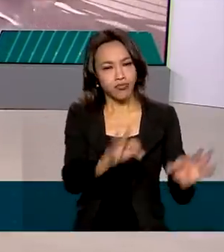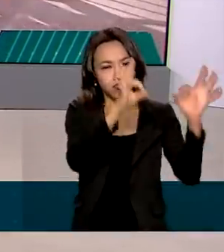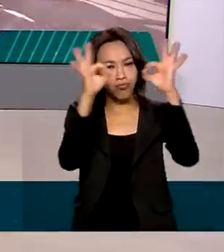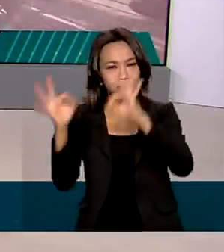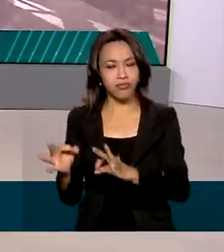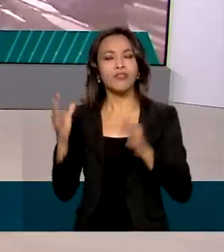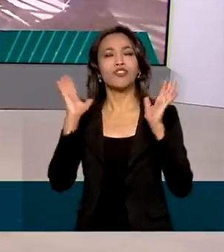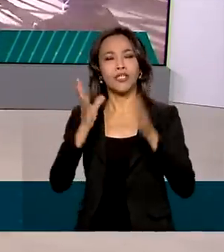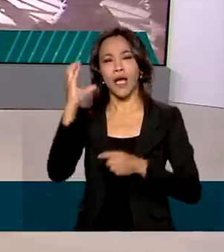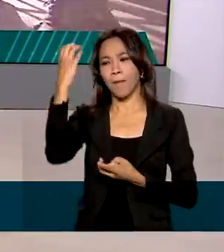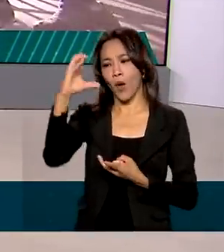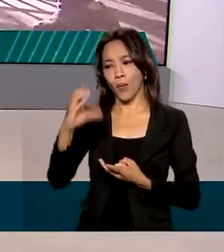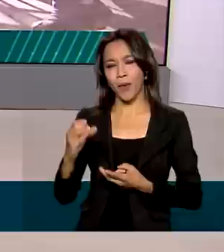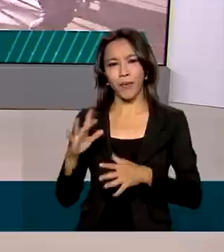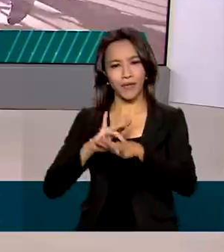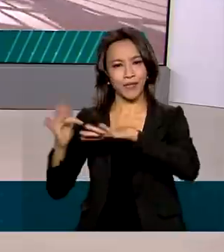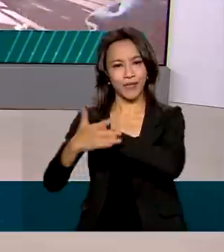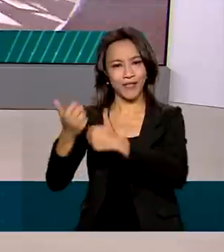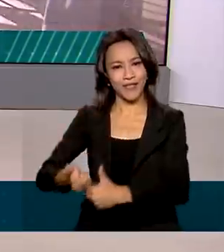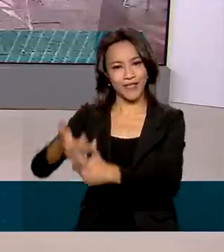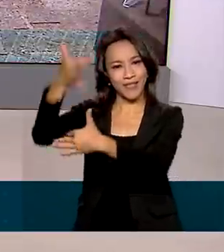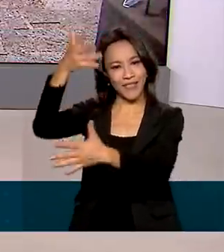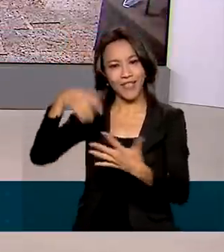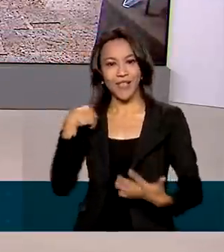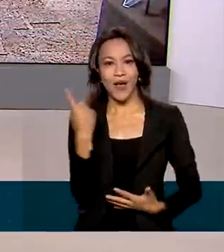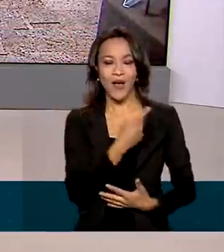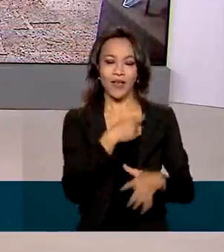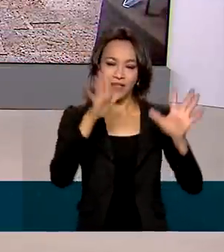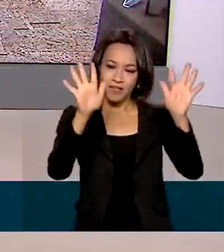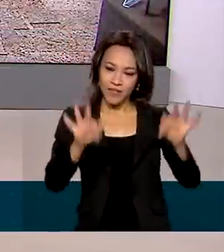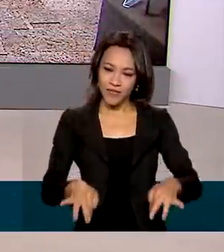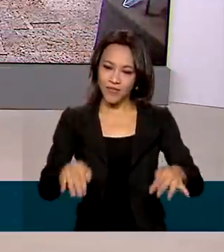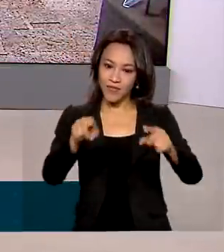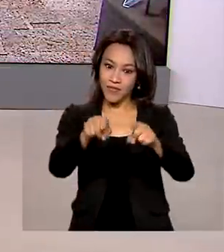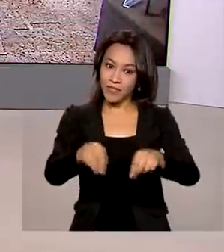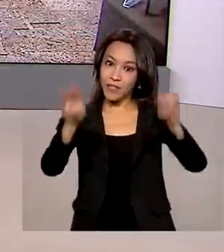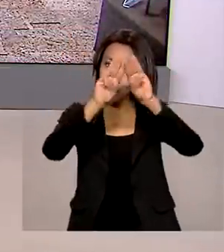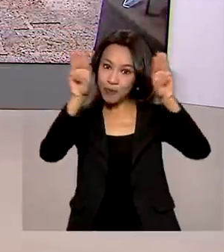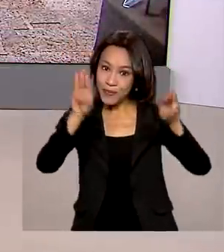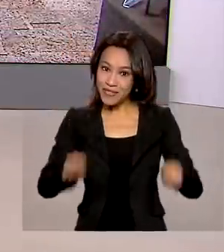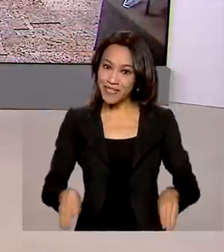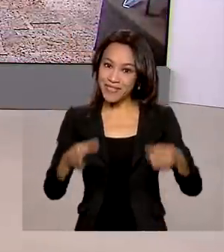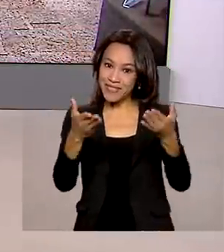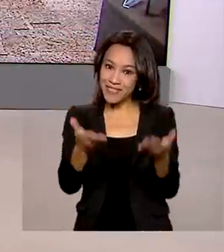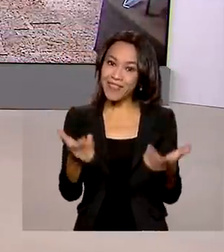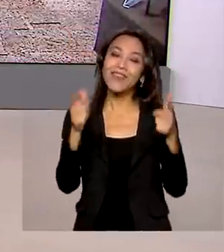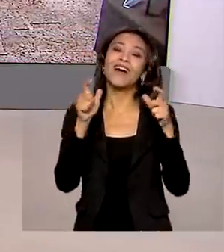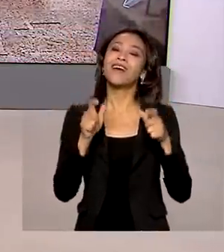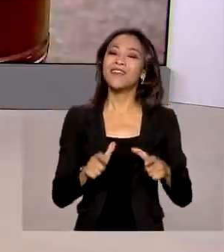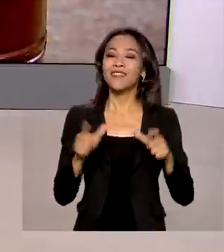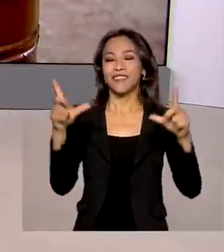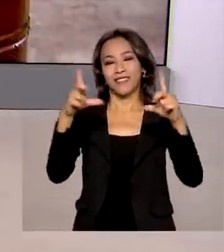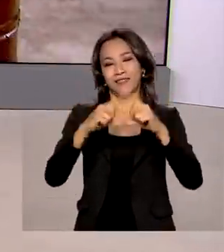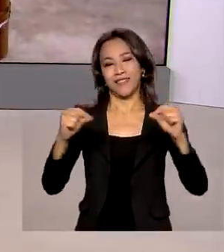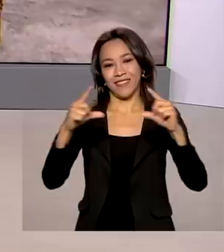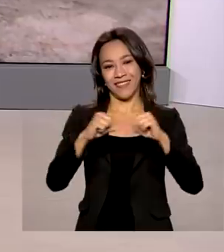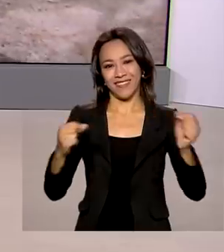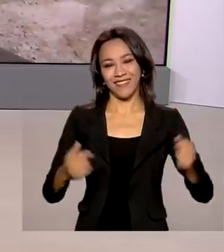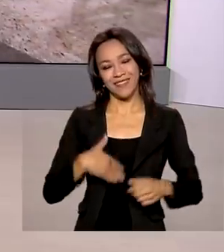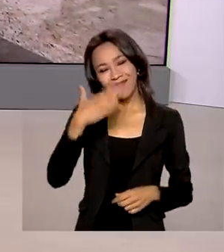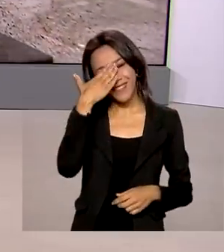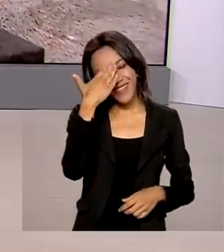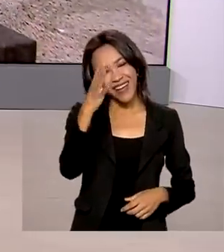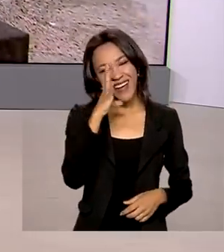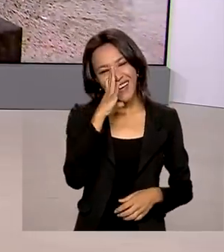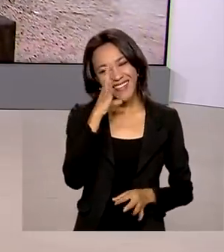estão nas nossas redes sociais. A gente encerra com imagens do Museu da Imprensa Nacional, que fica em Brasília. Obrigada pela sua